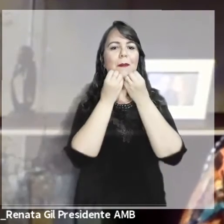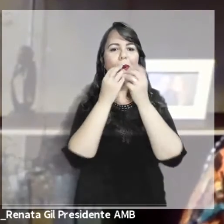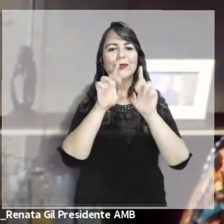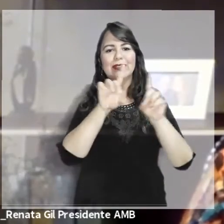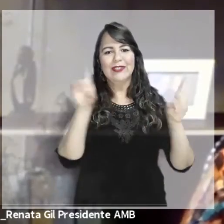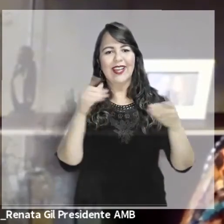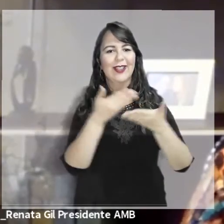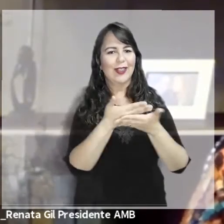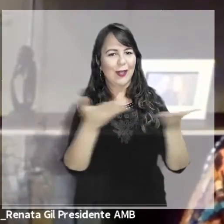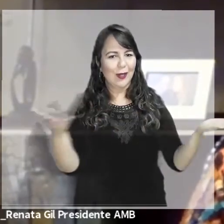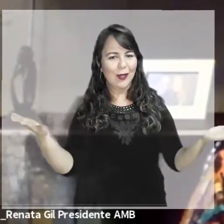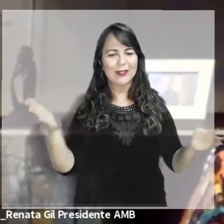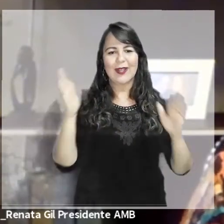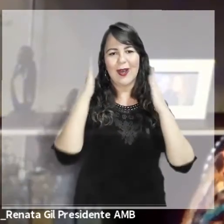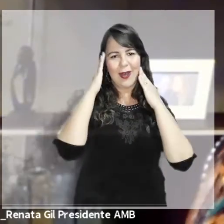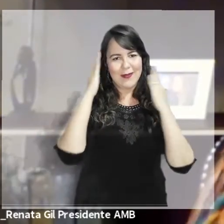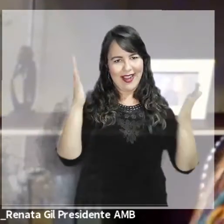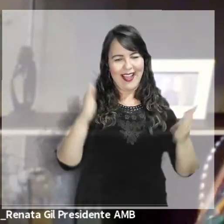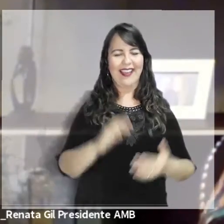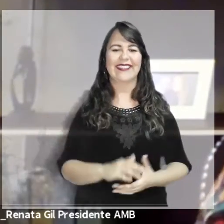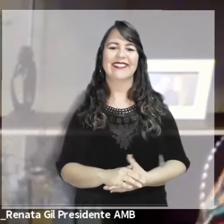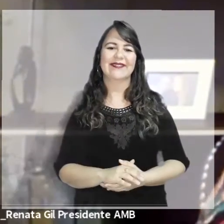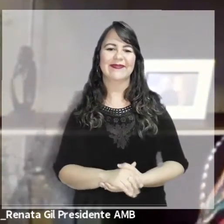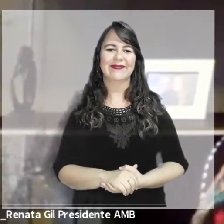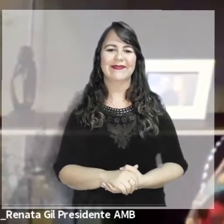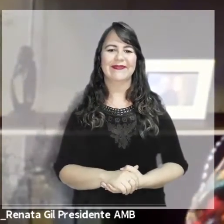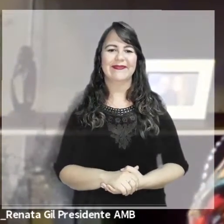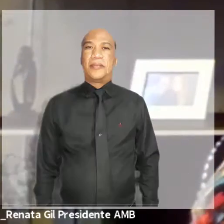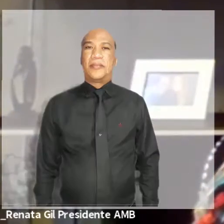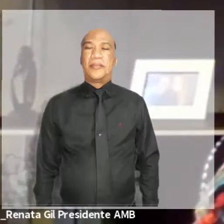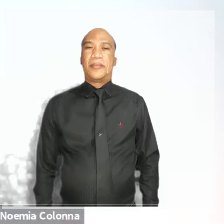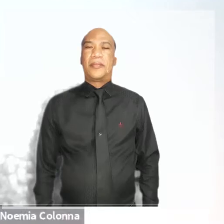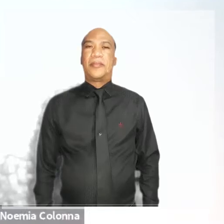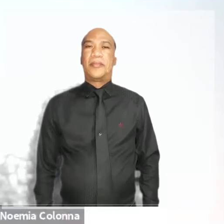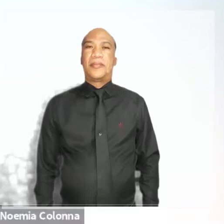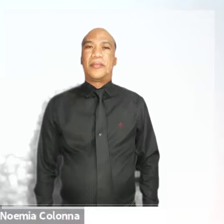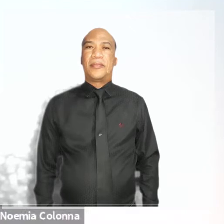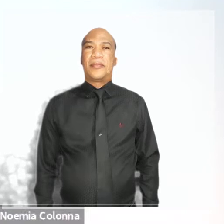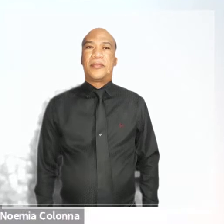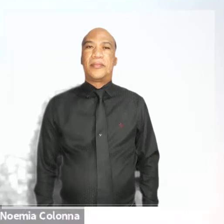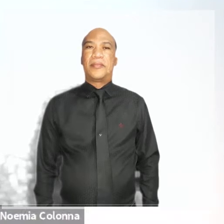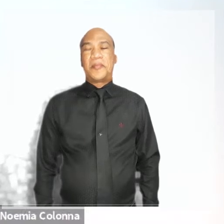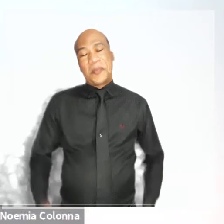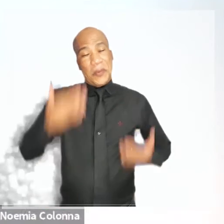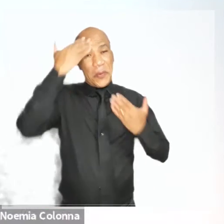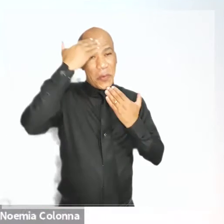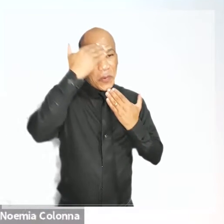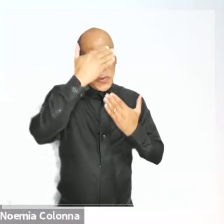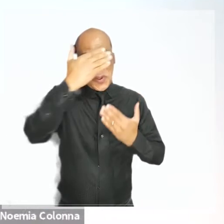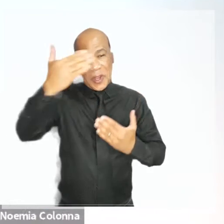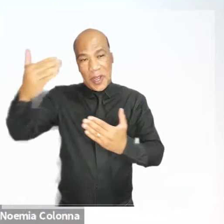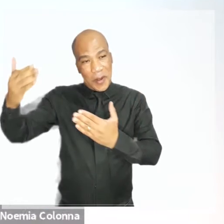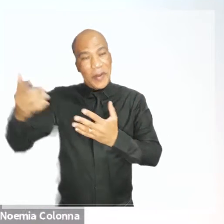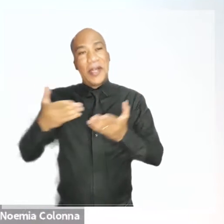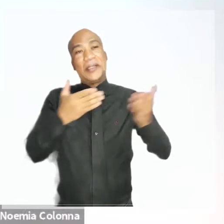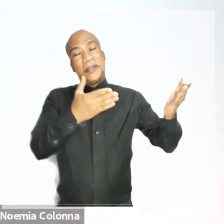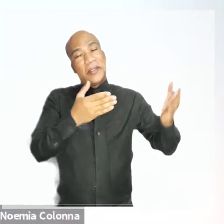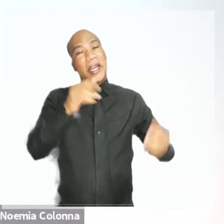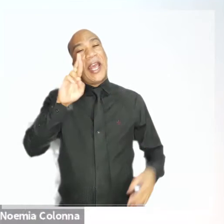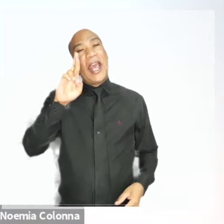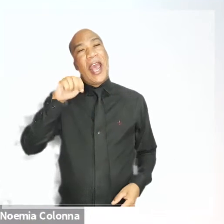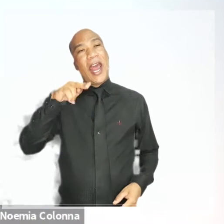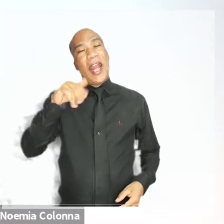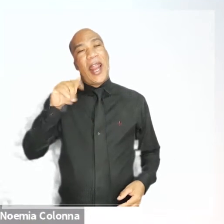Direito. Muito bom dia a todos e excelente evento. Muito obrigada doutora Renata Gil e essa escola